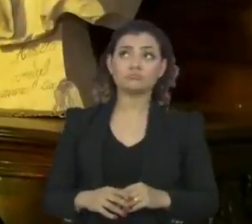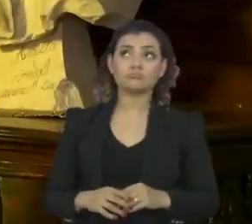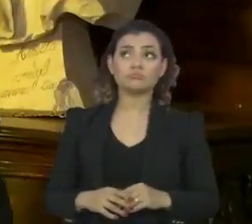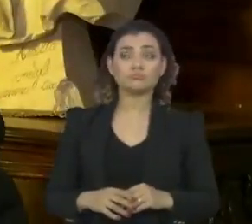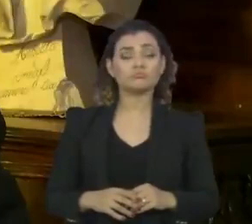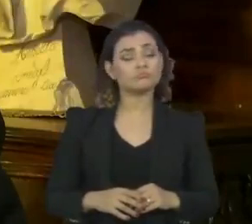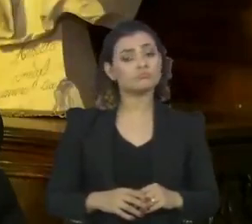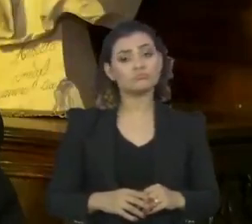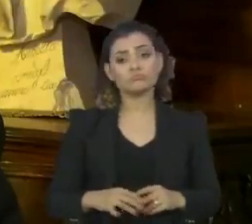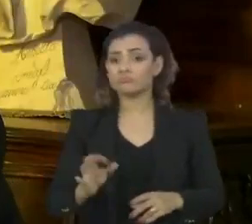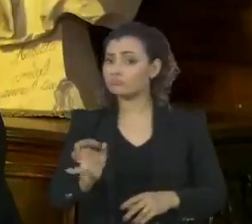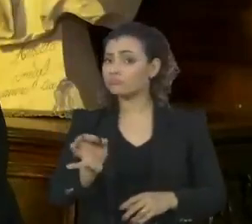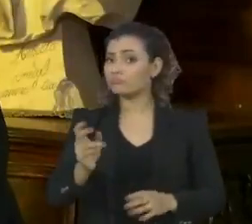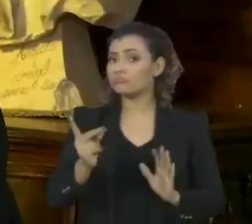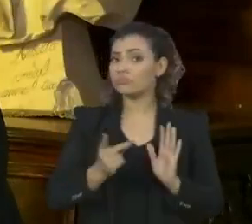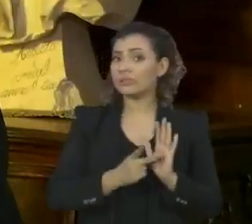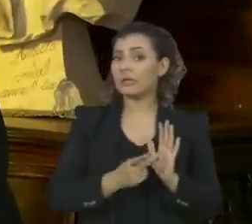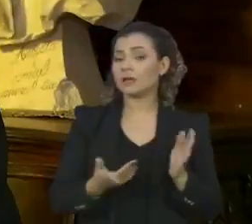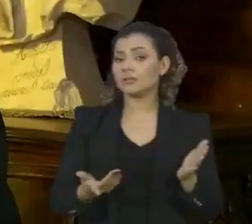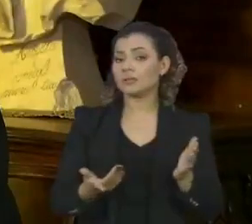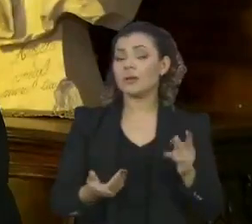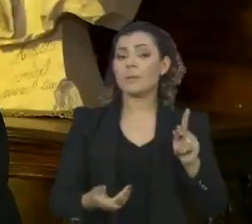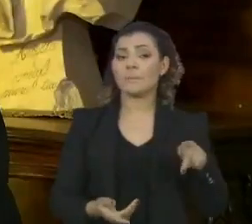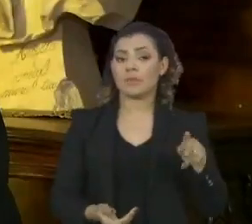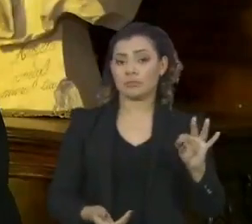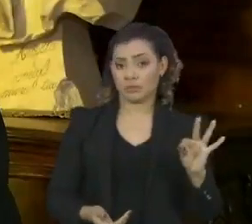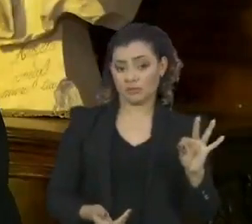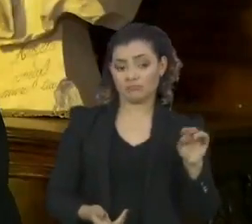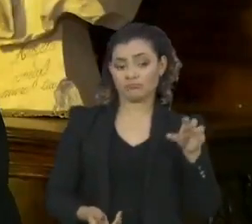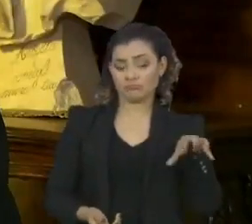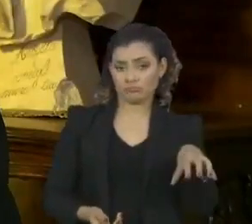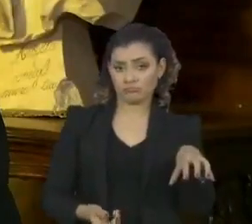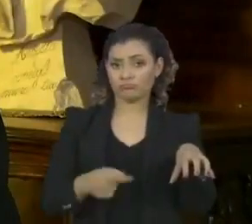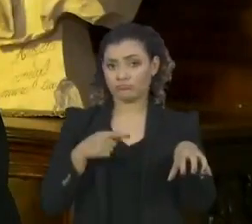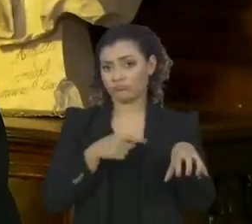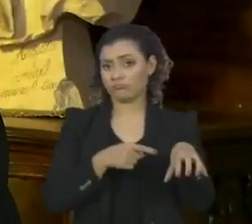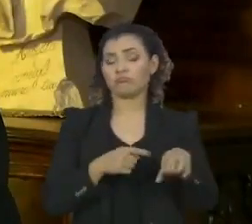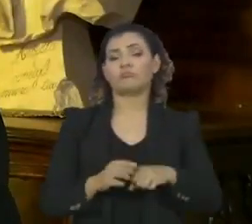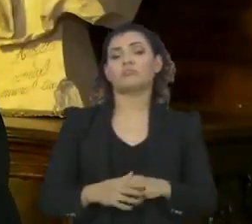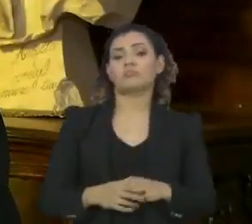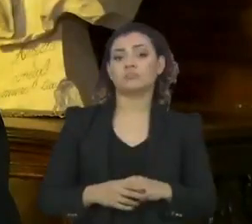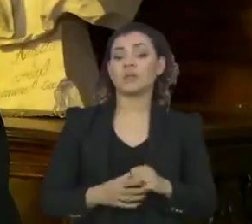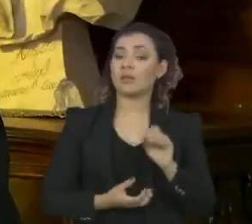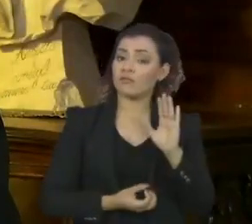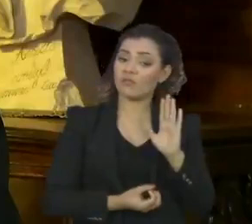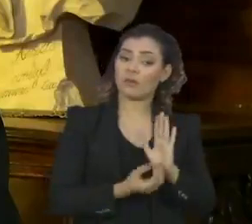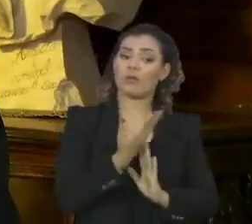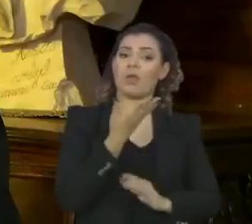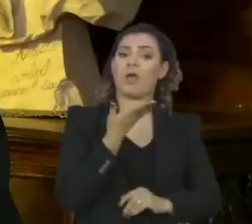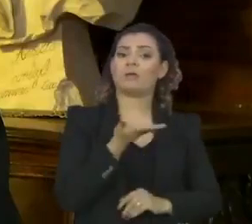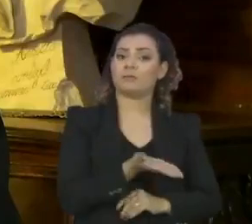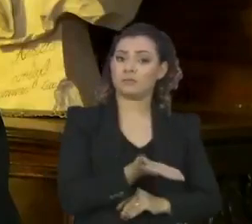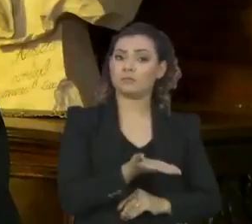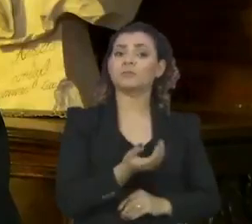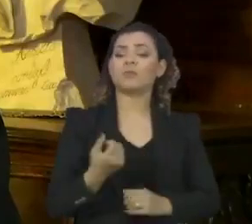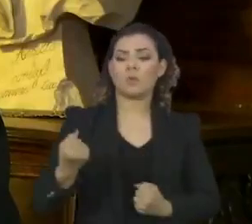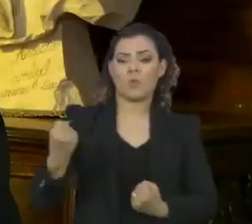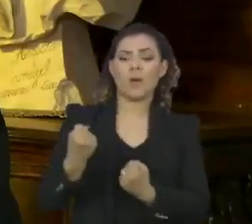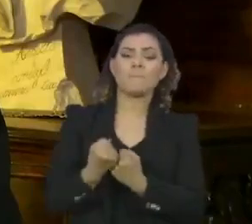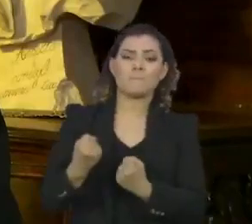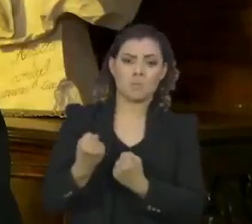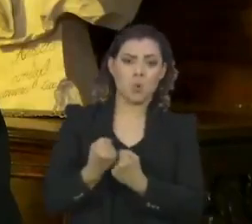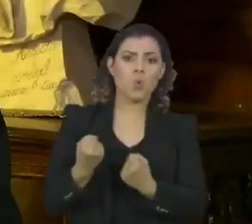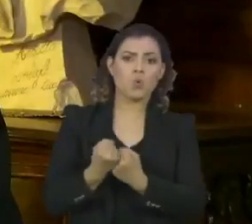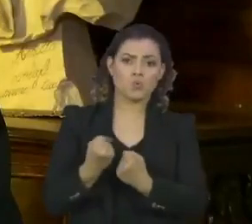É verdade que o Partido dos Trabalhadores nasceu, de alguma forma, amparado também